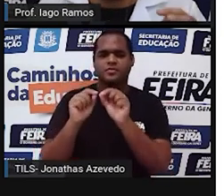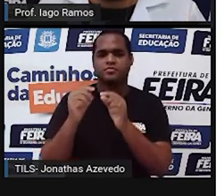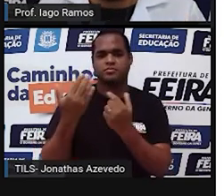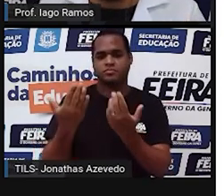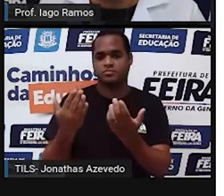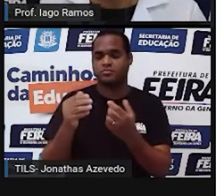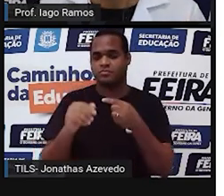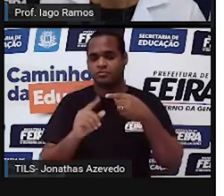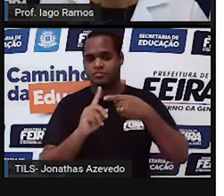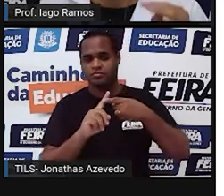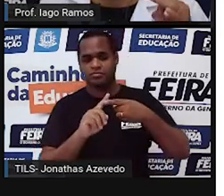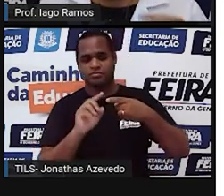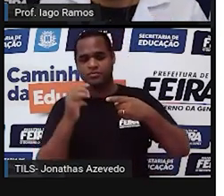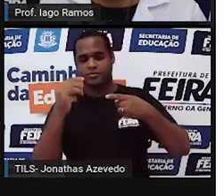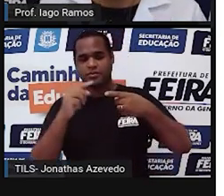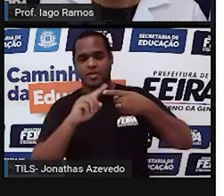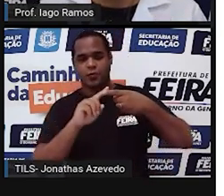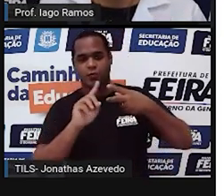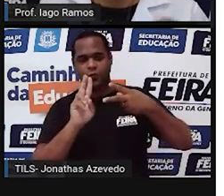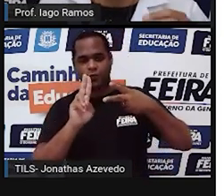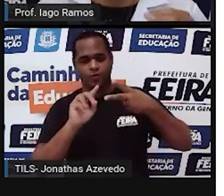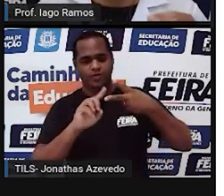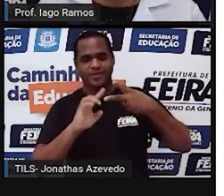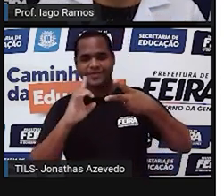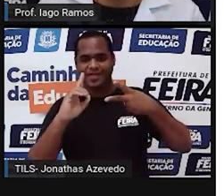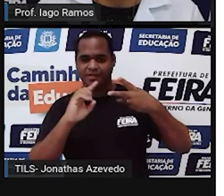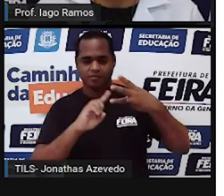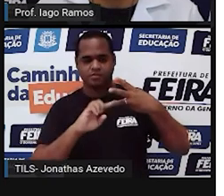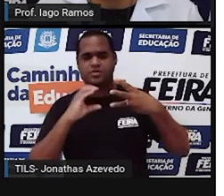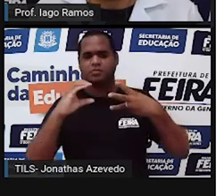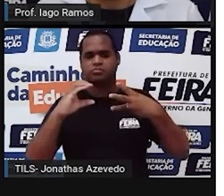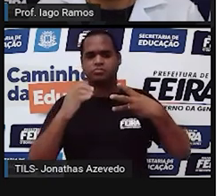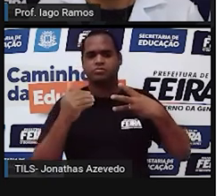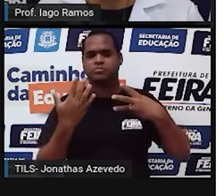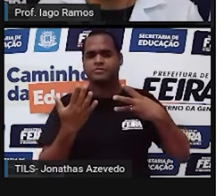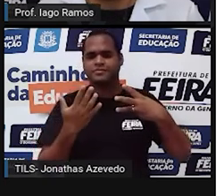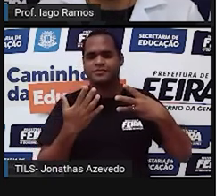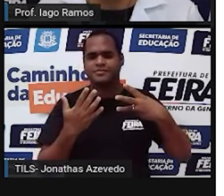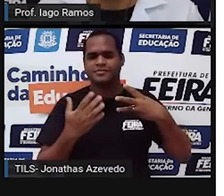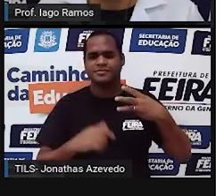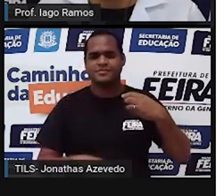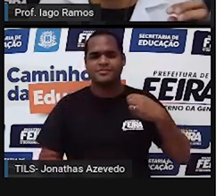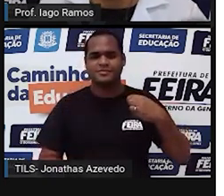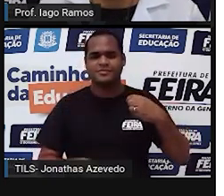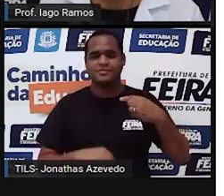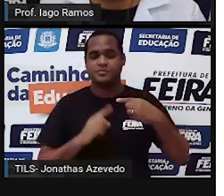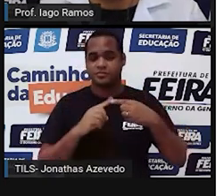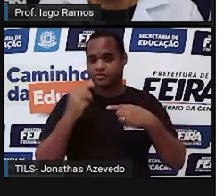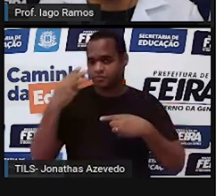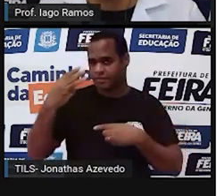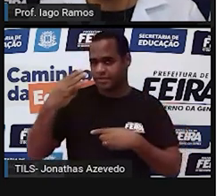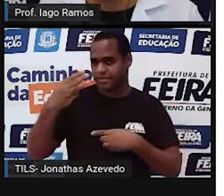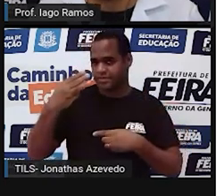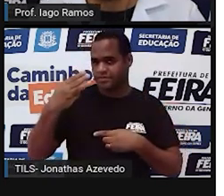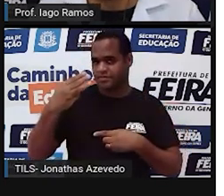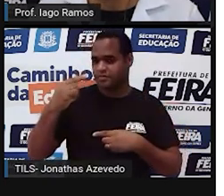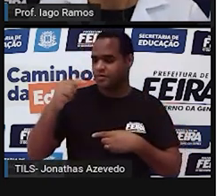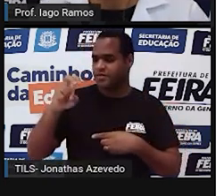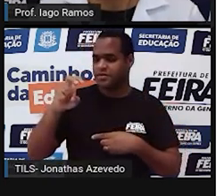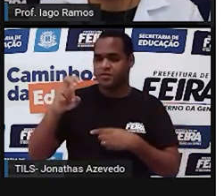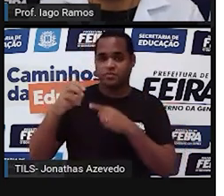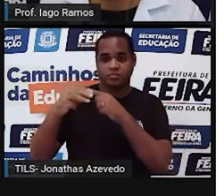unidades dezenas ou centenas o algarismo 3 no número 375